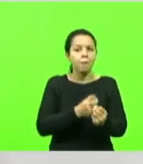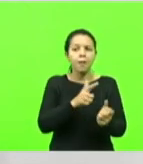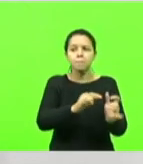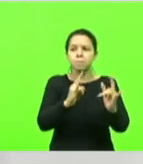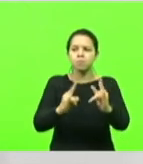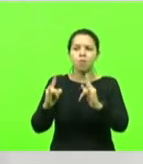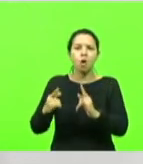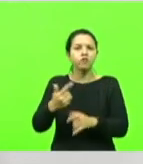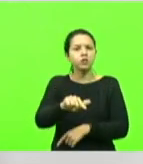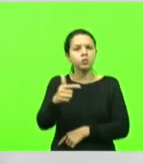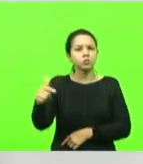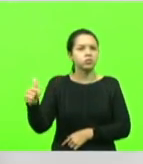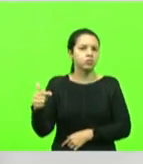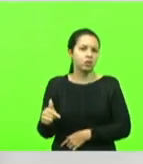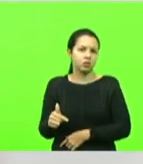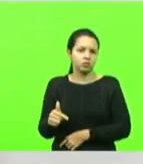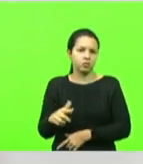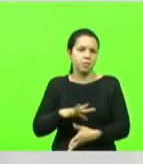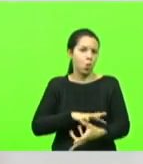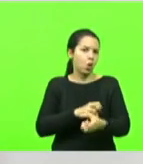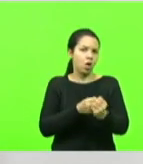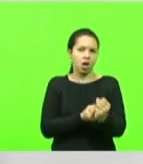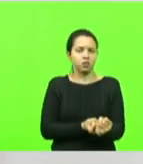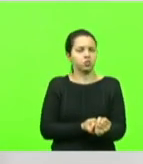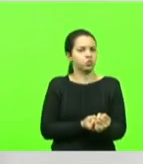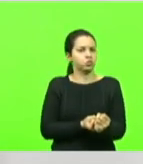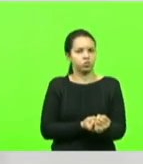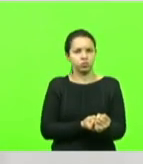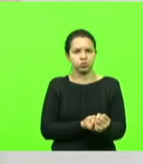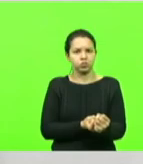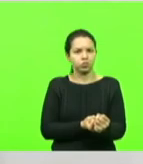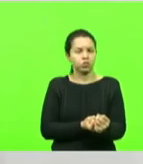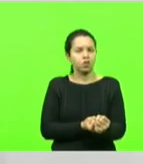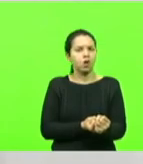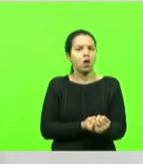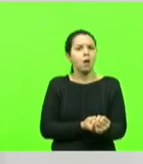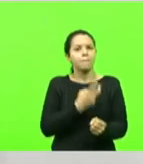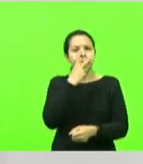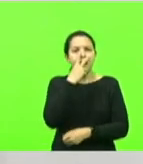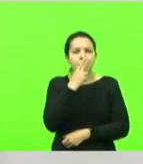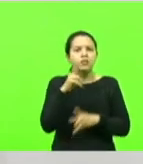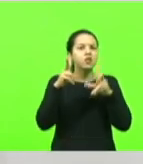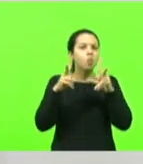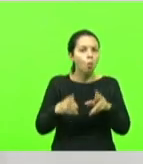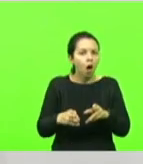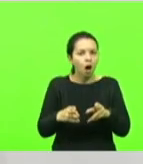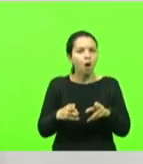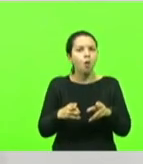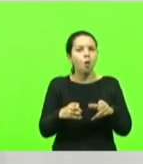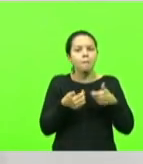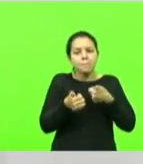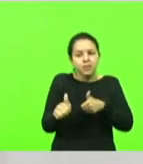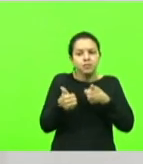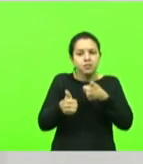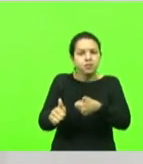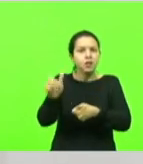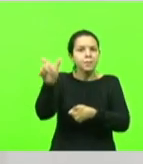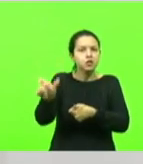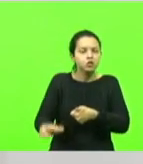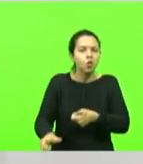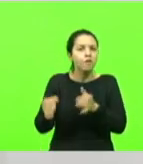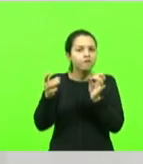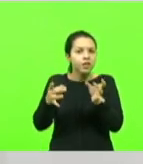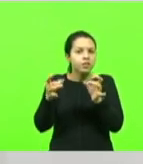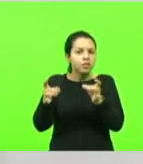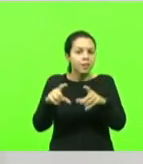bloqueado. É como tentar perseguir, obrigado. É como tentar perseguir o cara que vendeu o bilhete premiado. Não